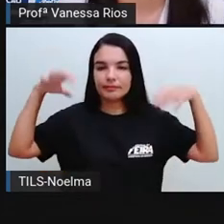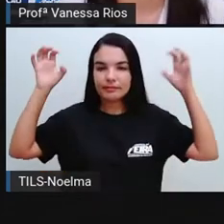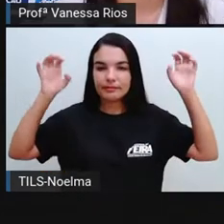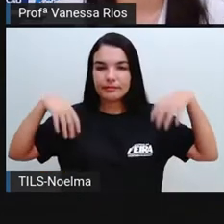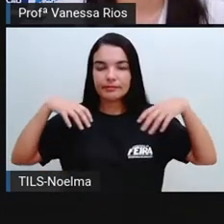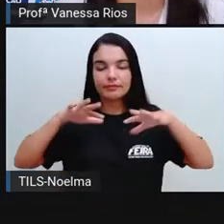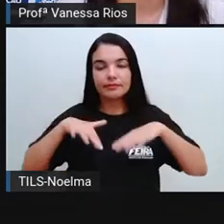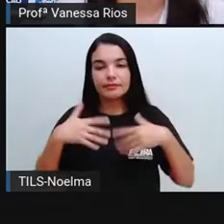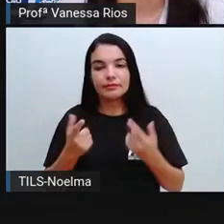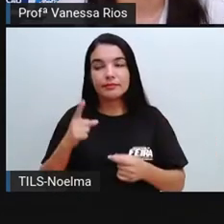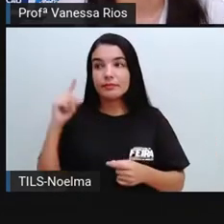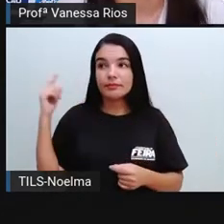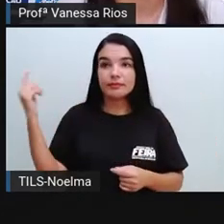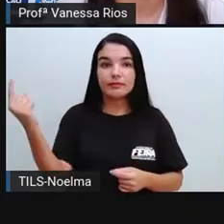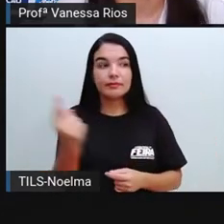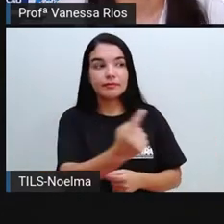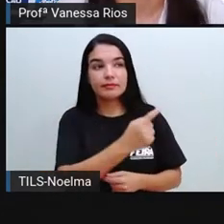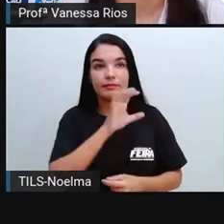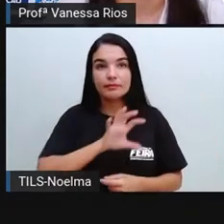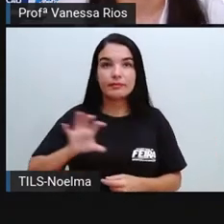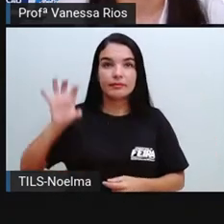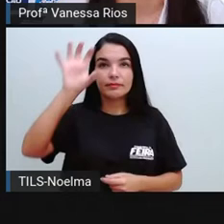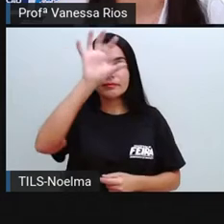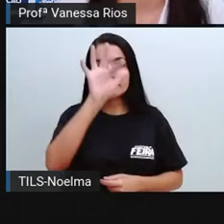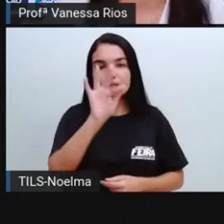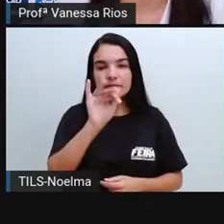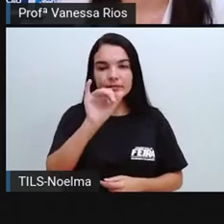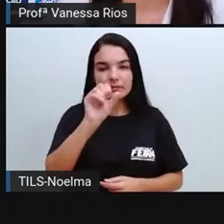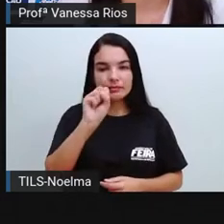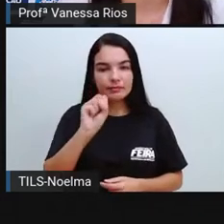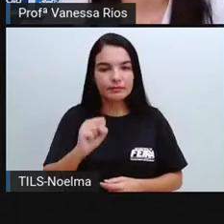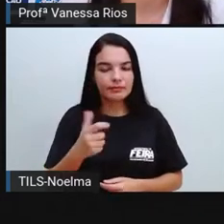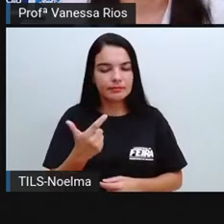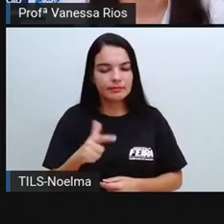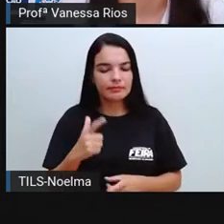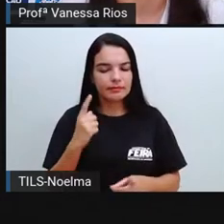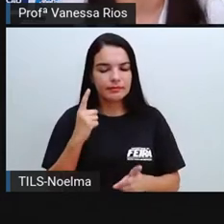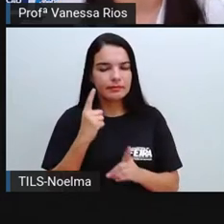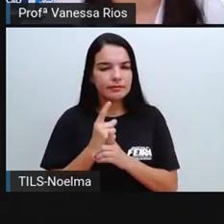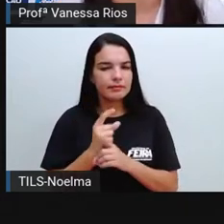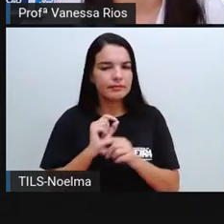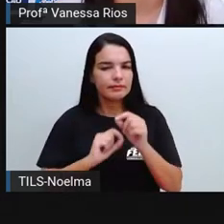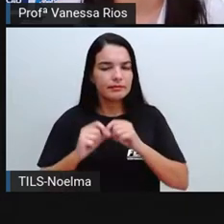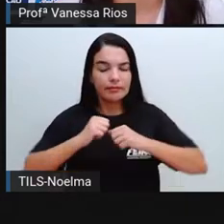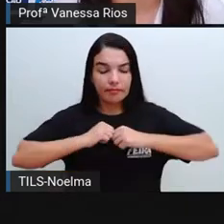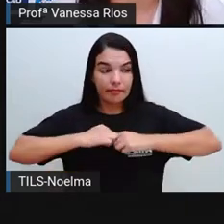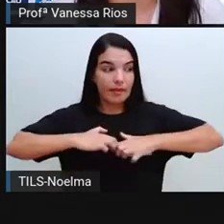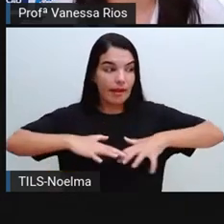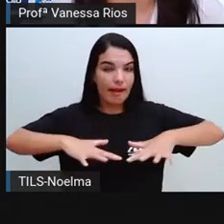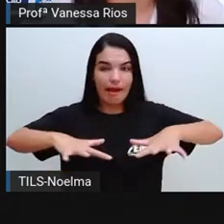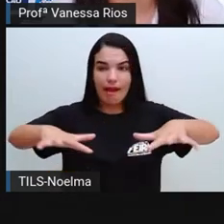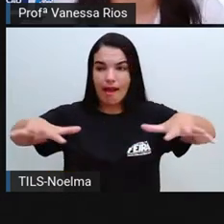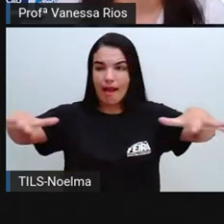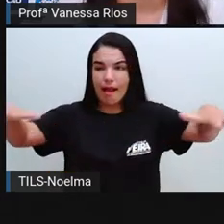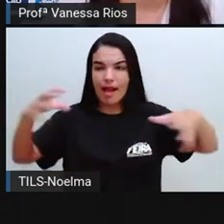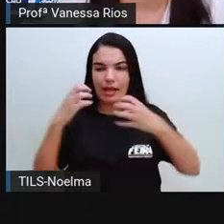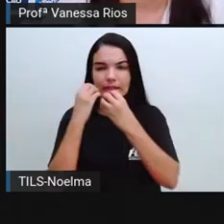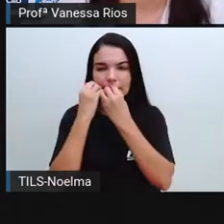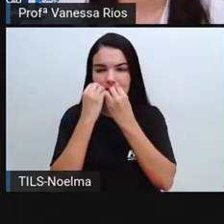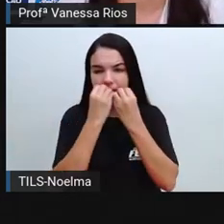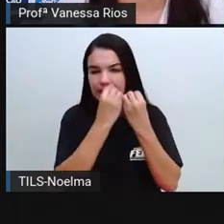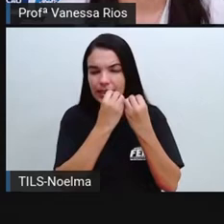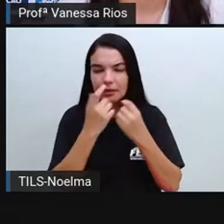encontrar aqui nas regiões de Feira de Santana, por exemplo, grandes plantações de soja, grandes plantações de milho,